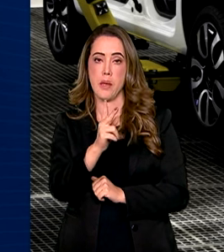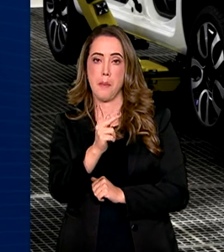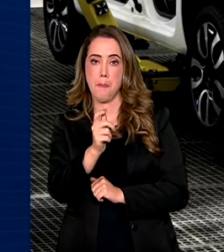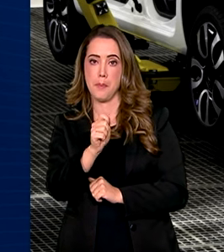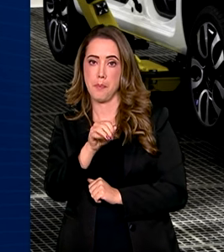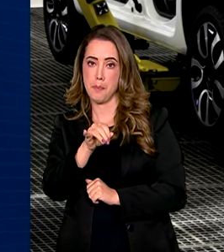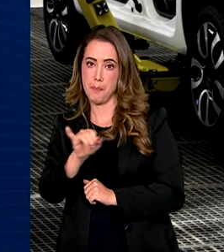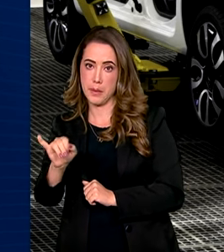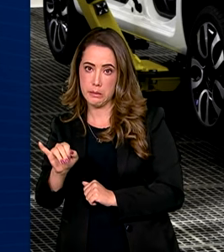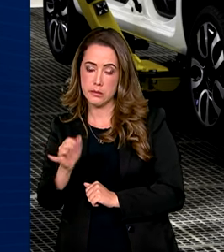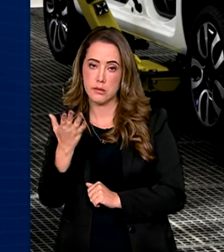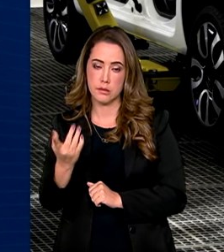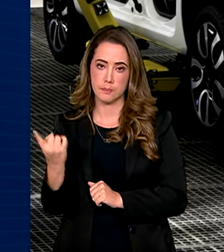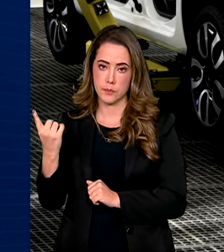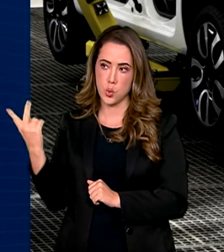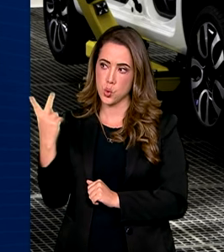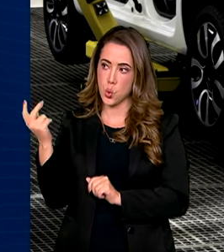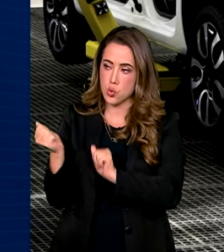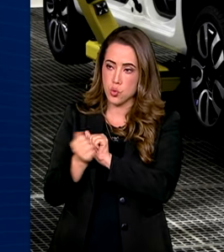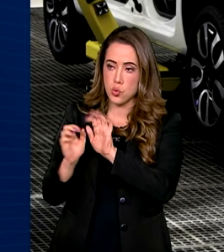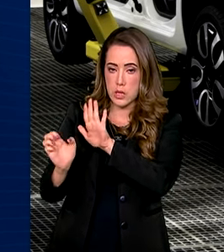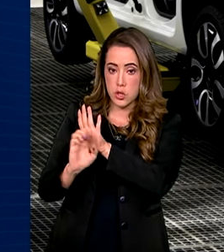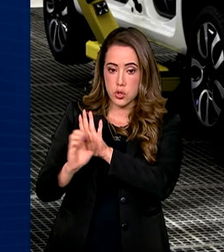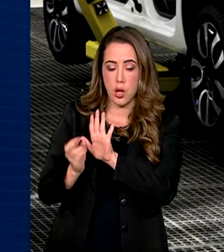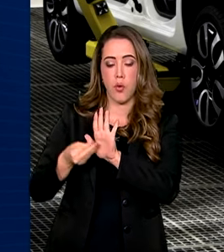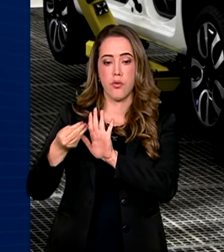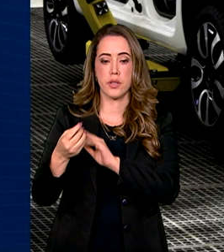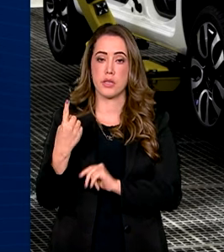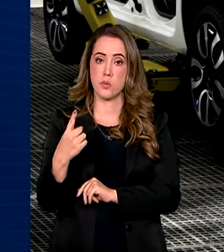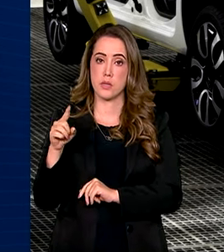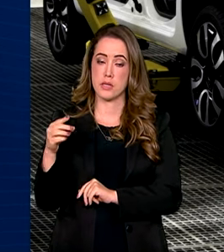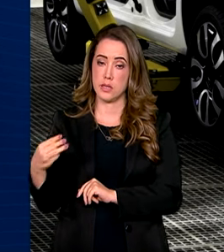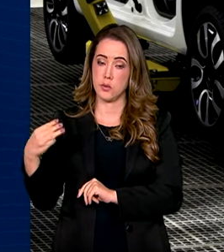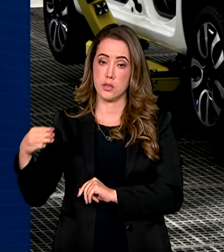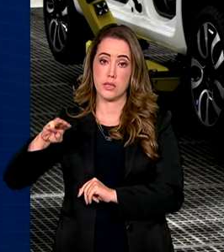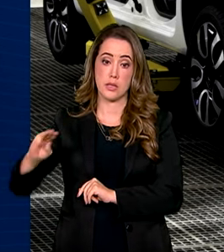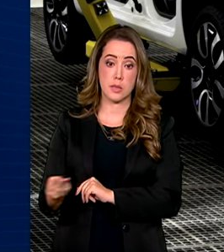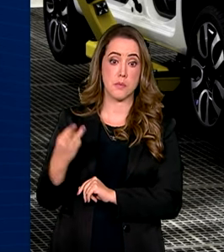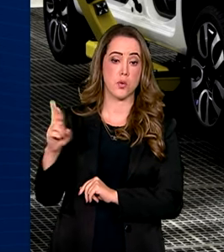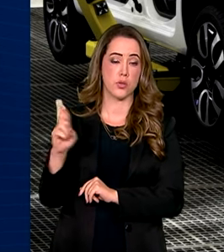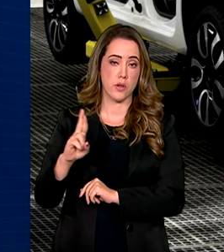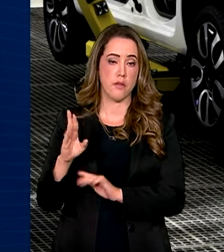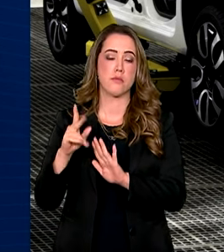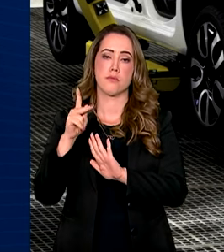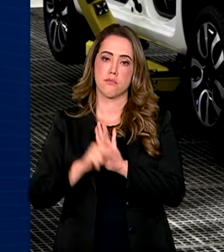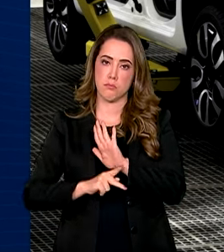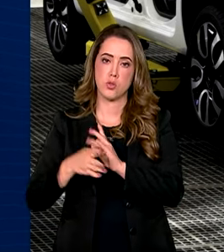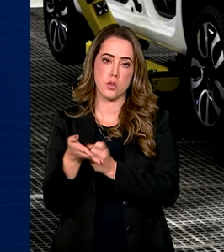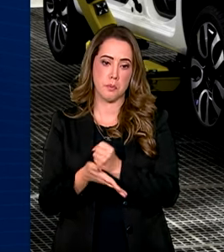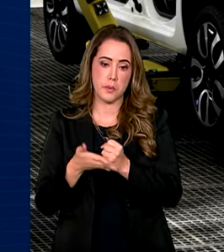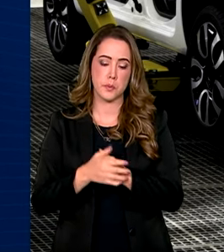Industrial, Embrapi, que vai disponibilizar 133 milhões de reais para projetos estruturantes.